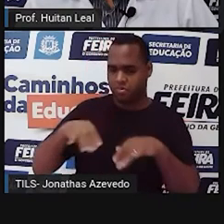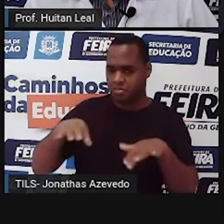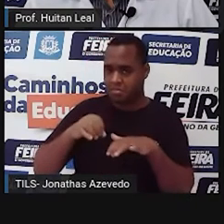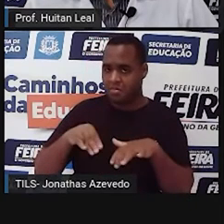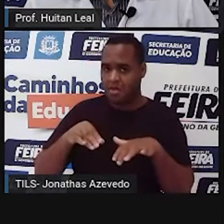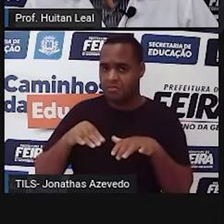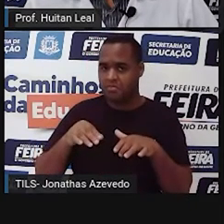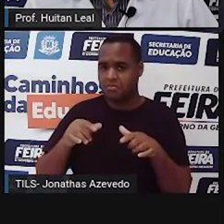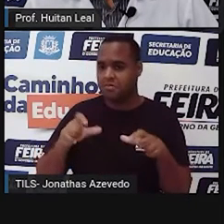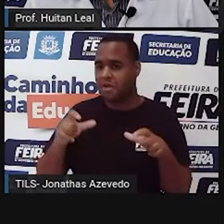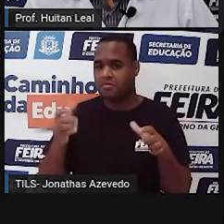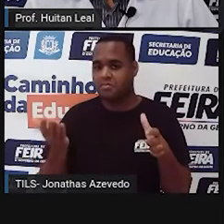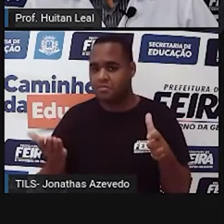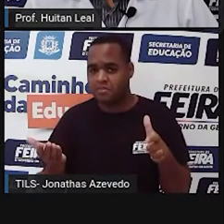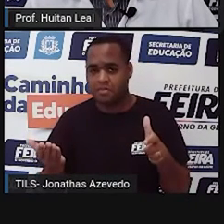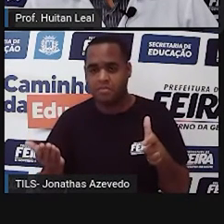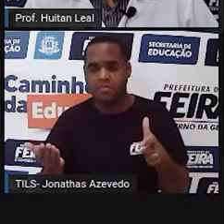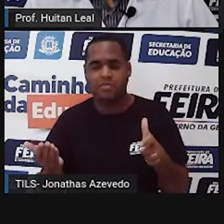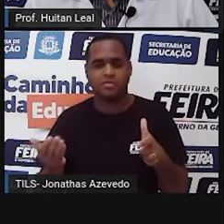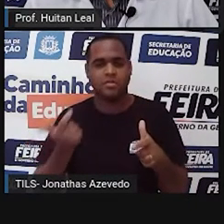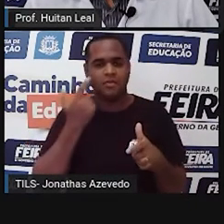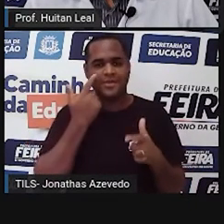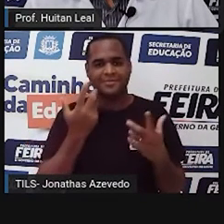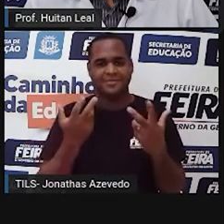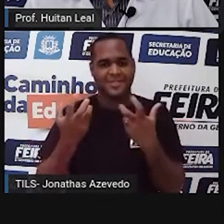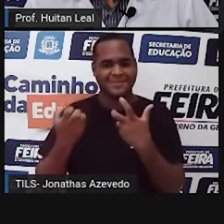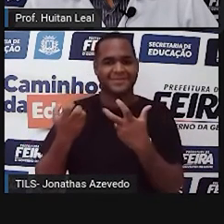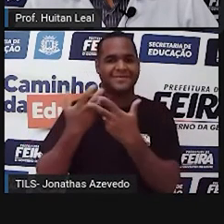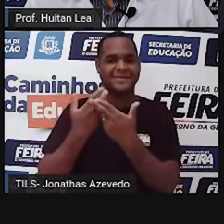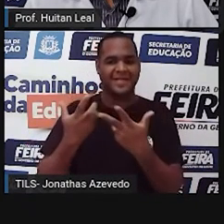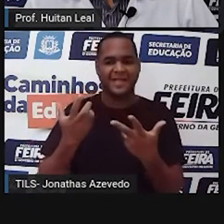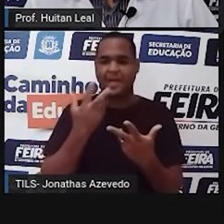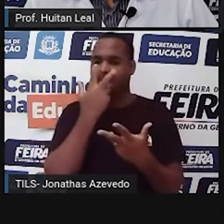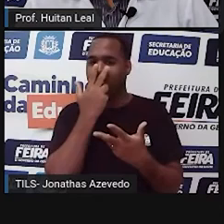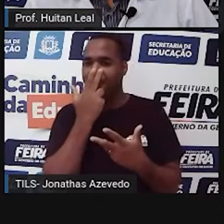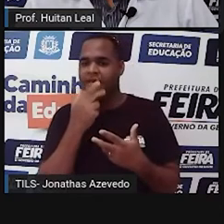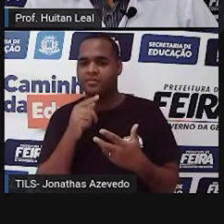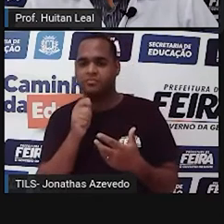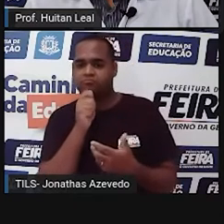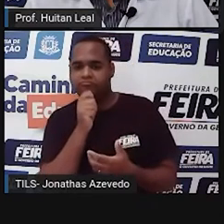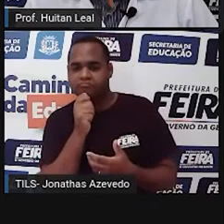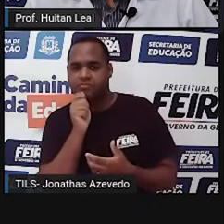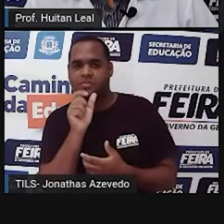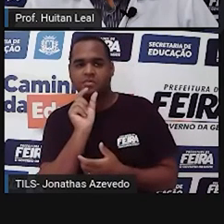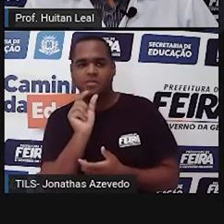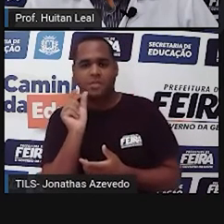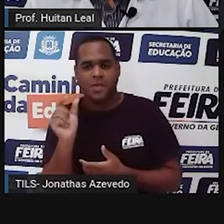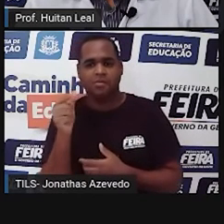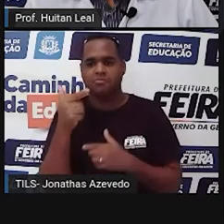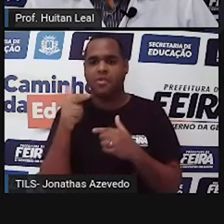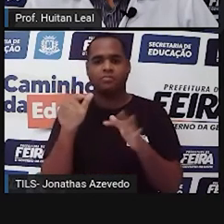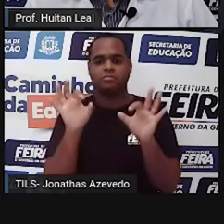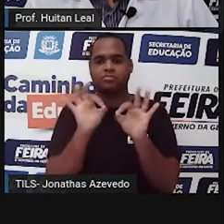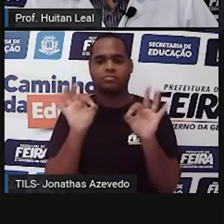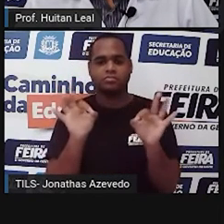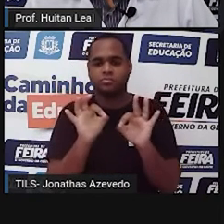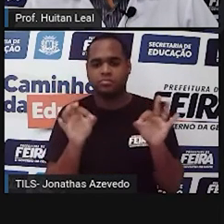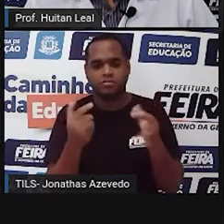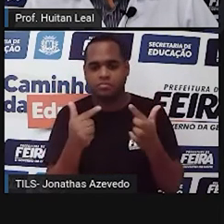lugar. Percebam que sem essas palavrinhas, essas preposições,